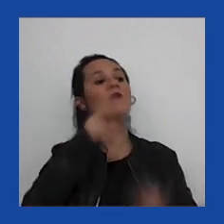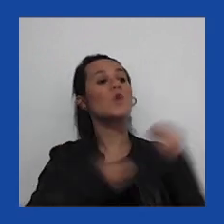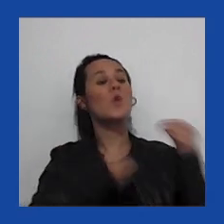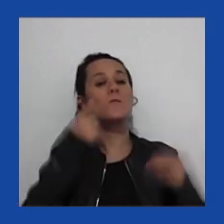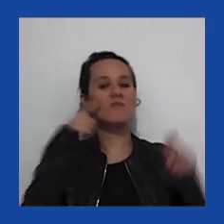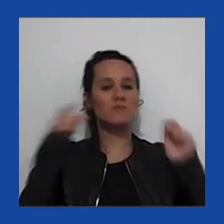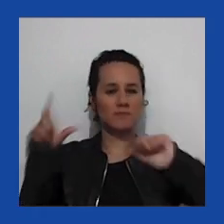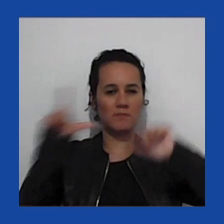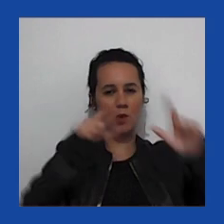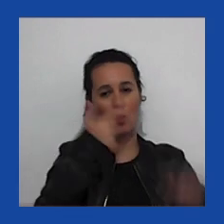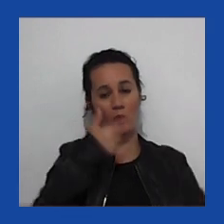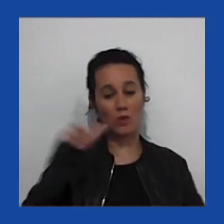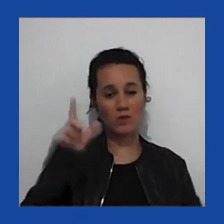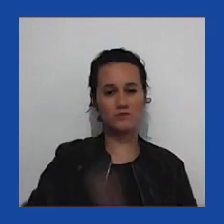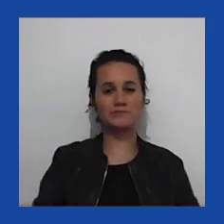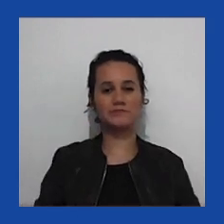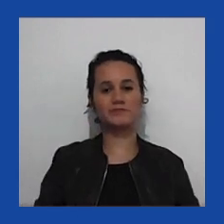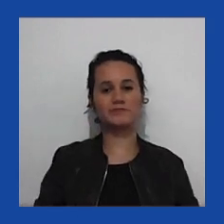o próximo slide?